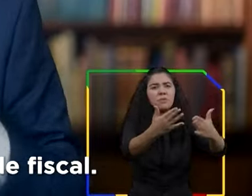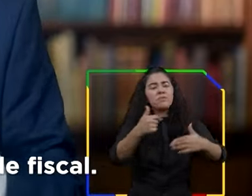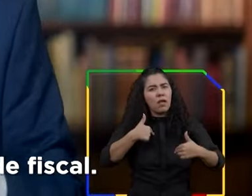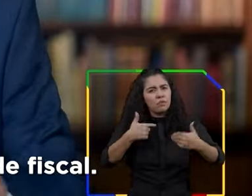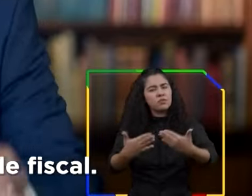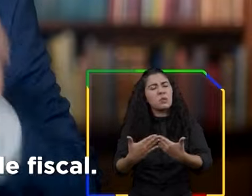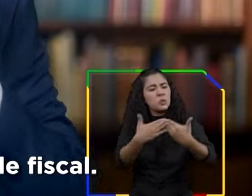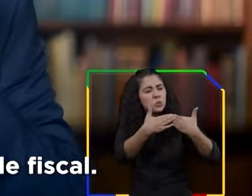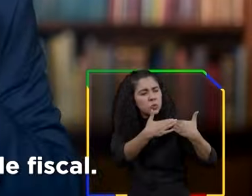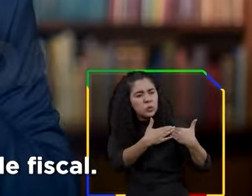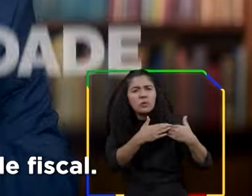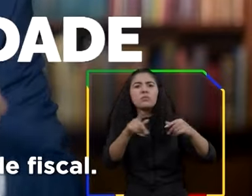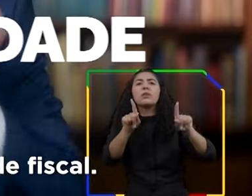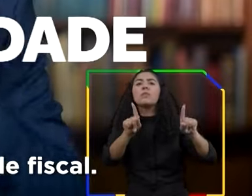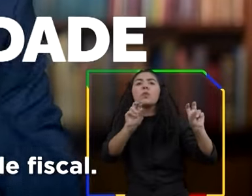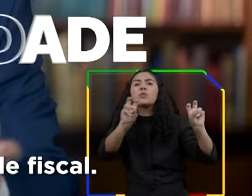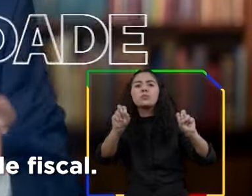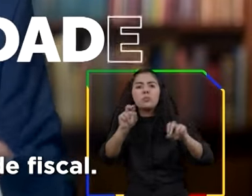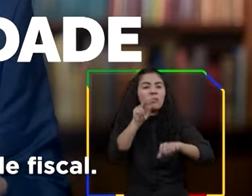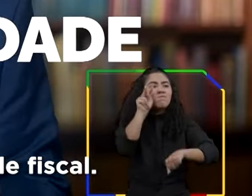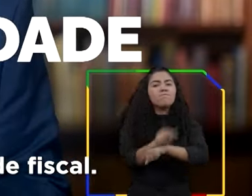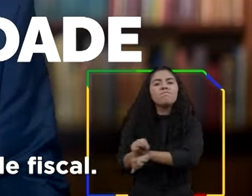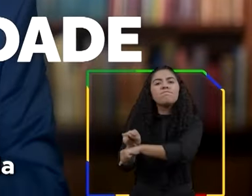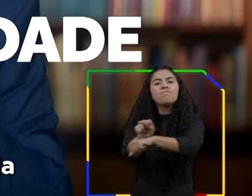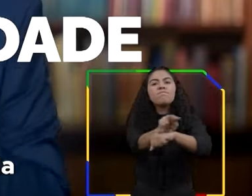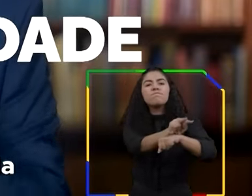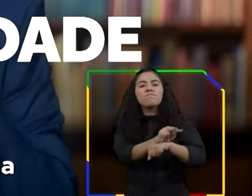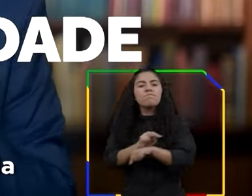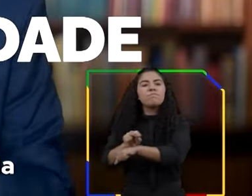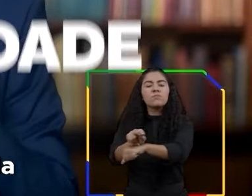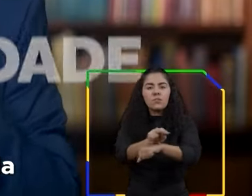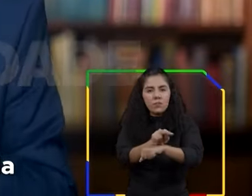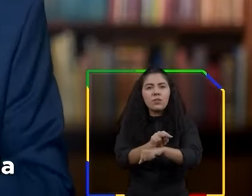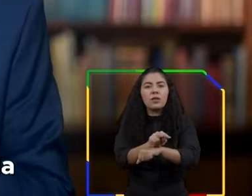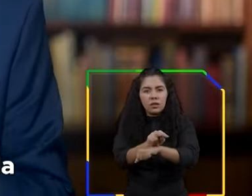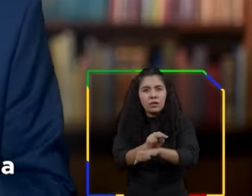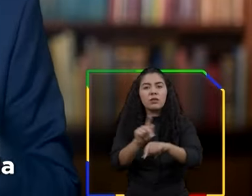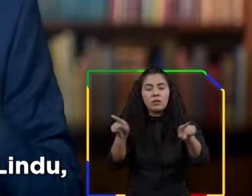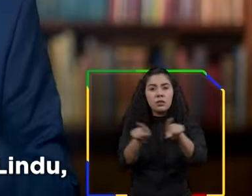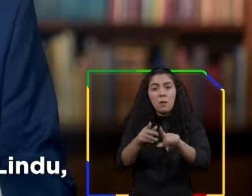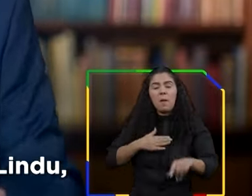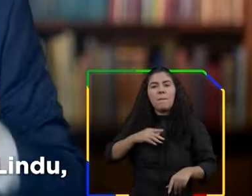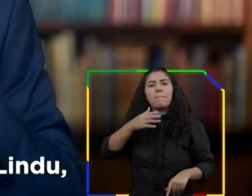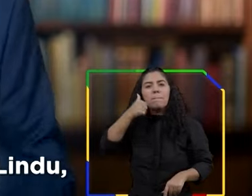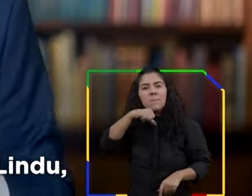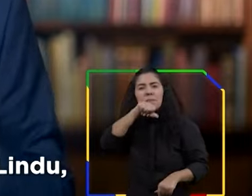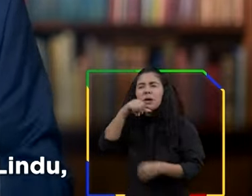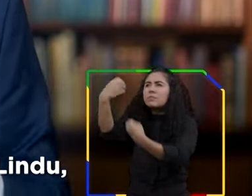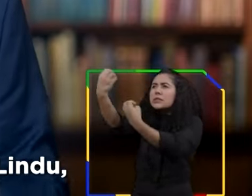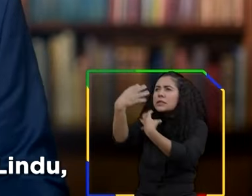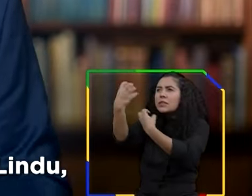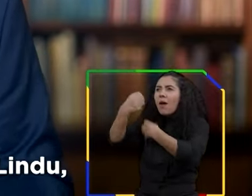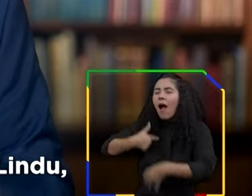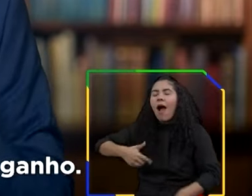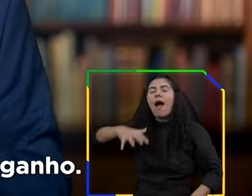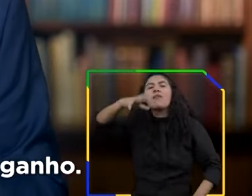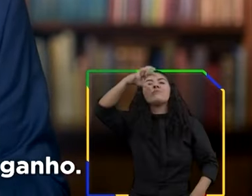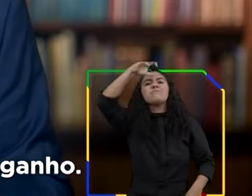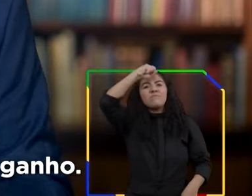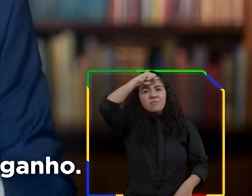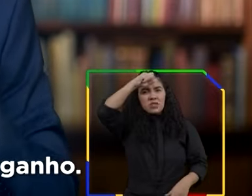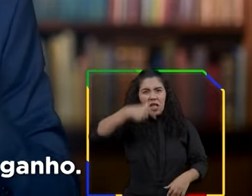abrirei mão da responsabilidade fiscal. Entre as muitas lições de vida que recebi de minha mãe, dona Lidu,